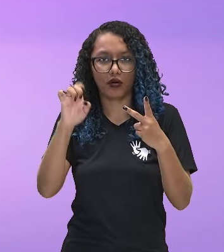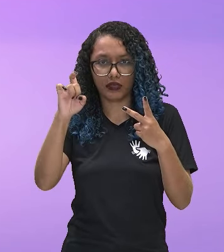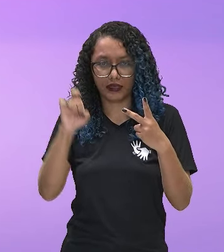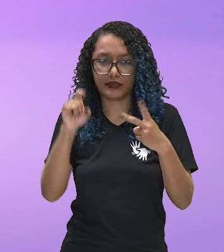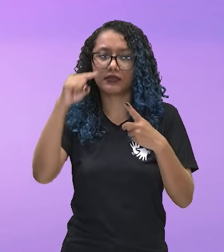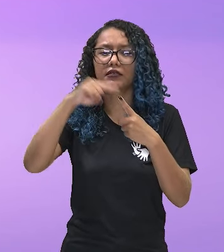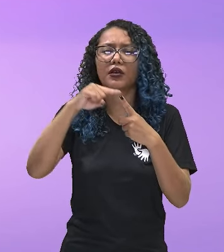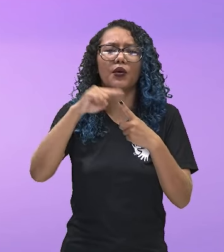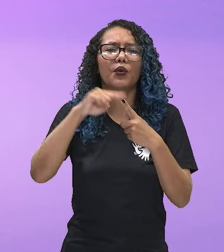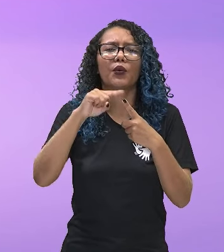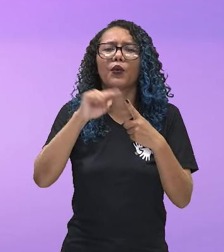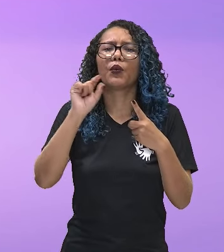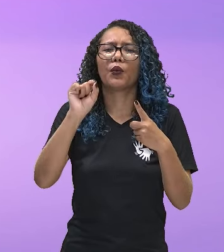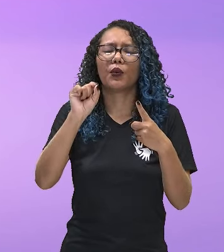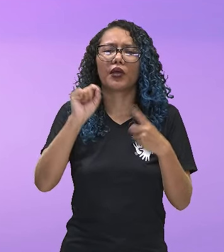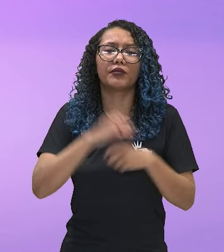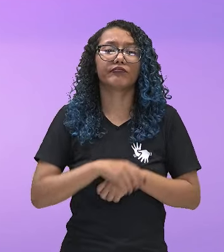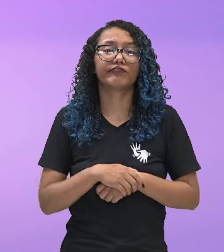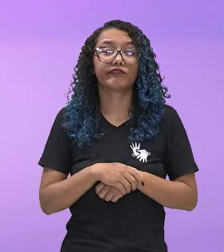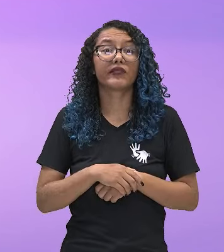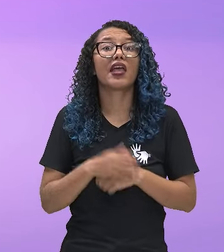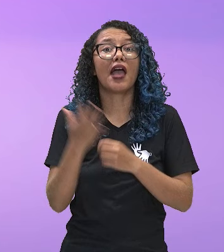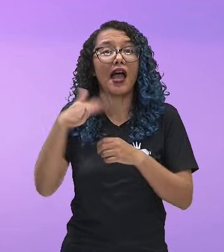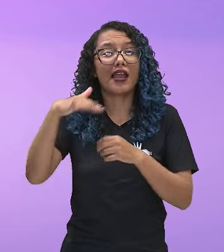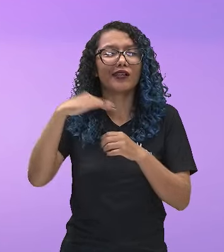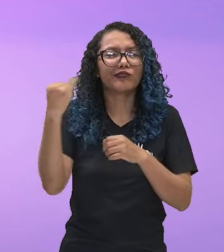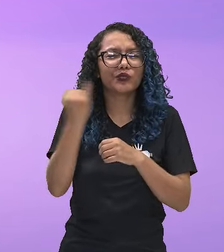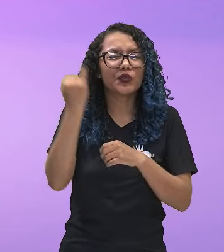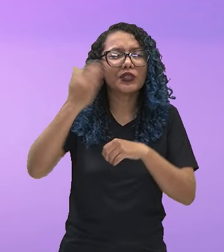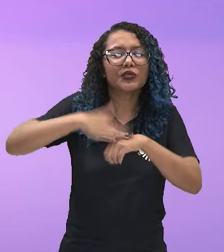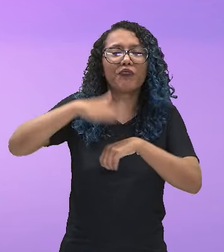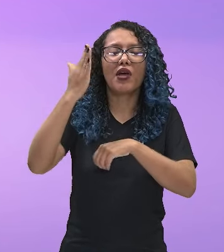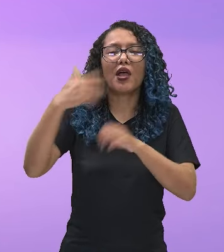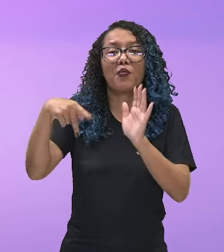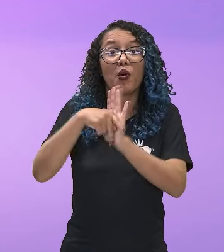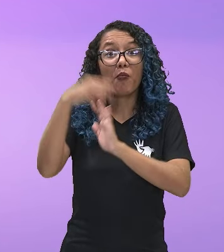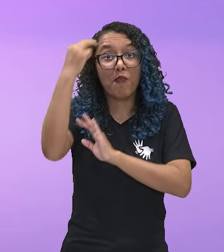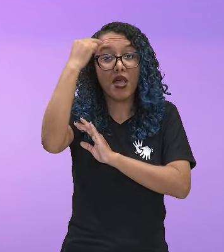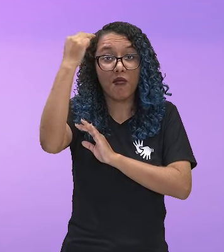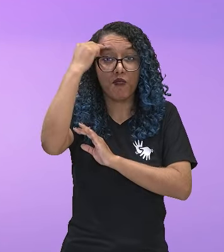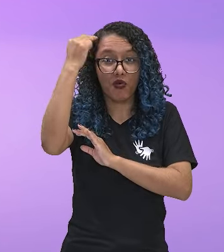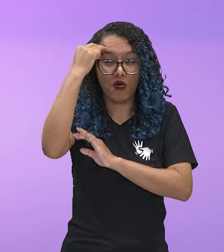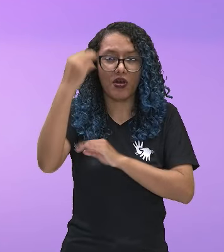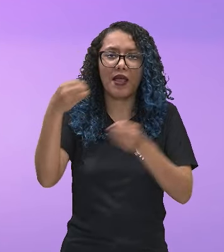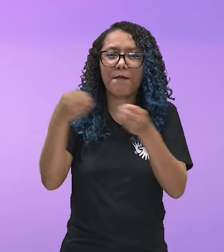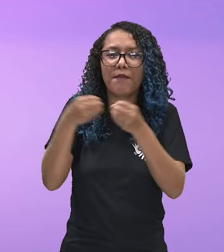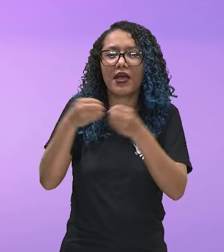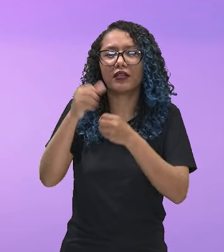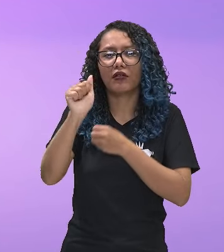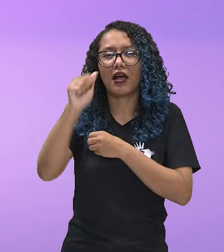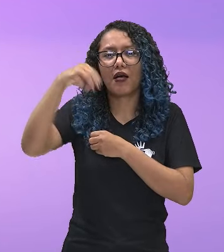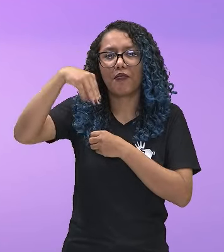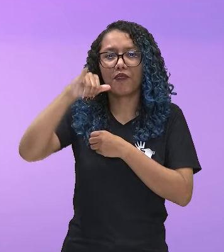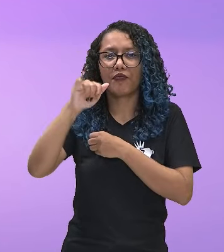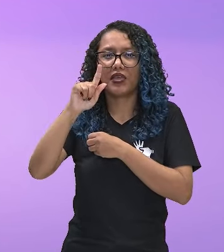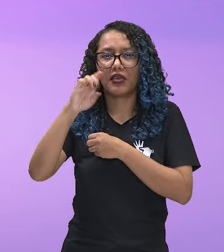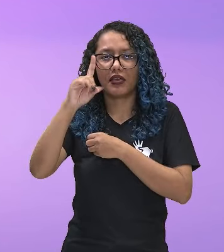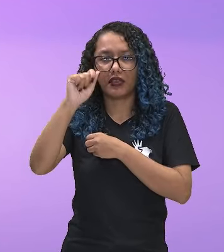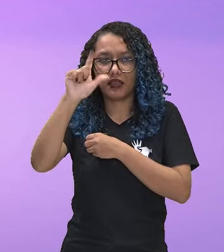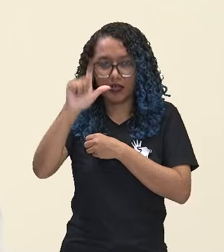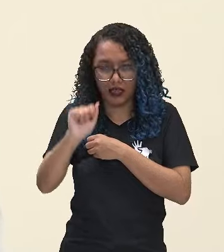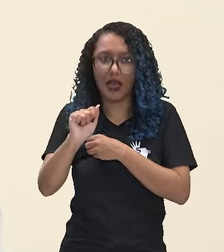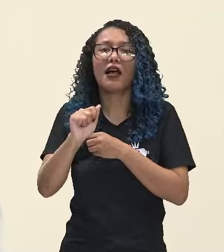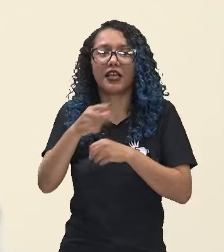é a estrutura mais importante para a memória, o hipocampo, e está próximo à amígdala, uma estrutura que ajuda a produzir